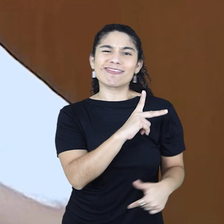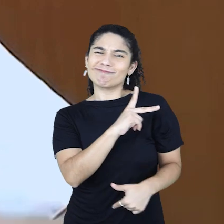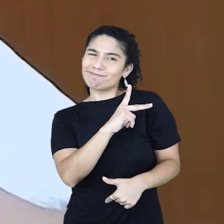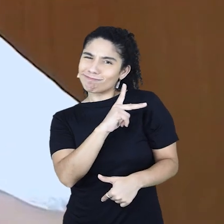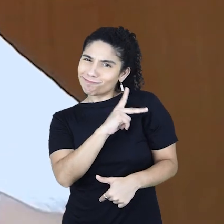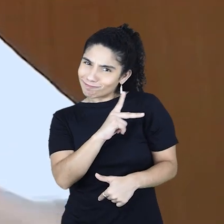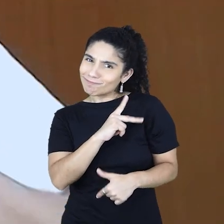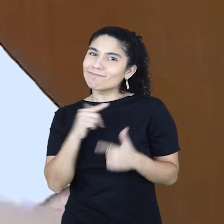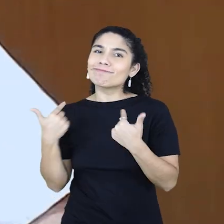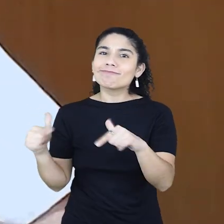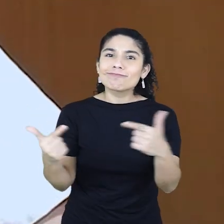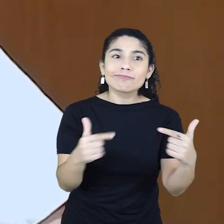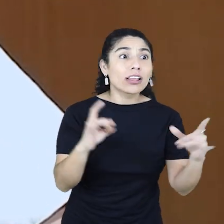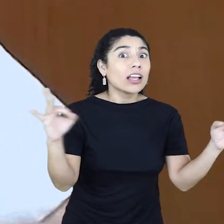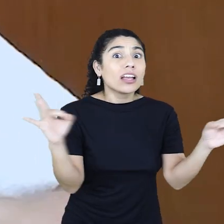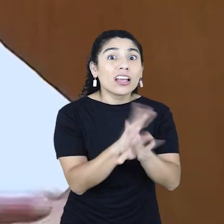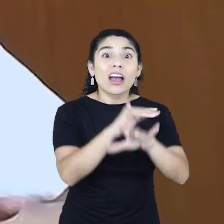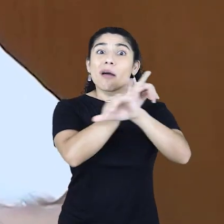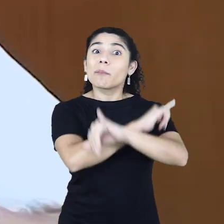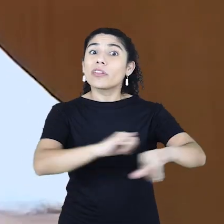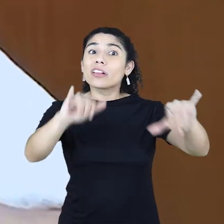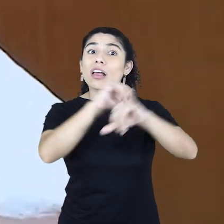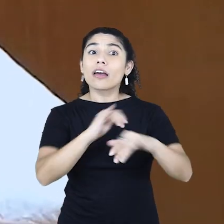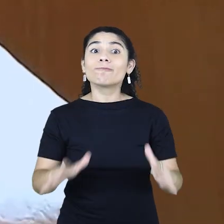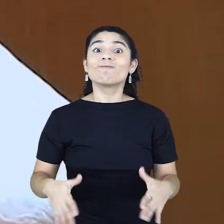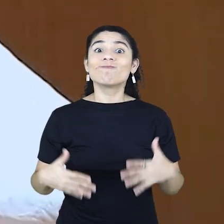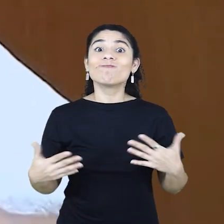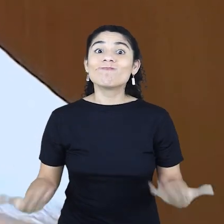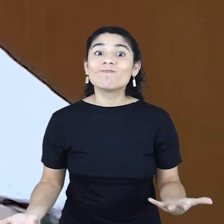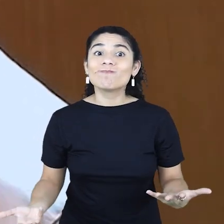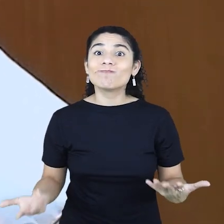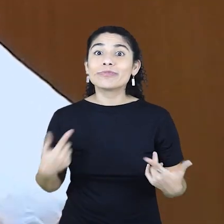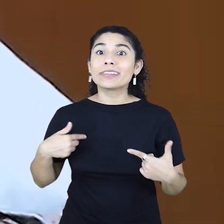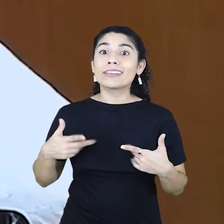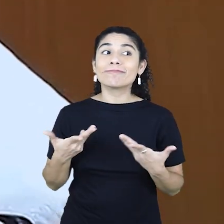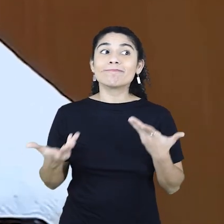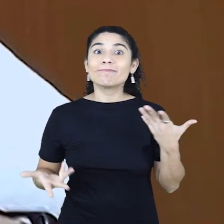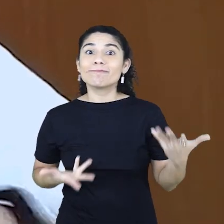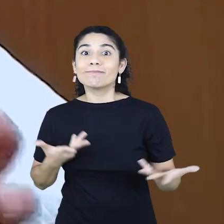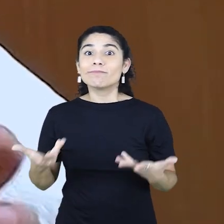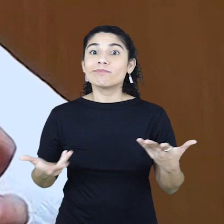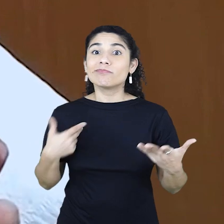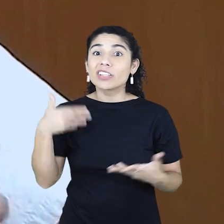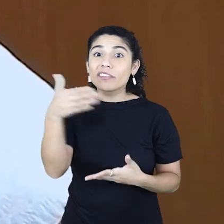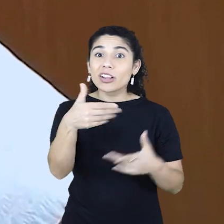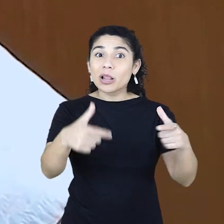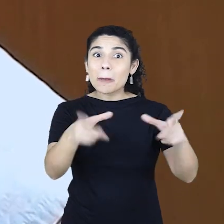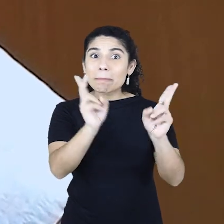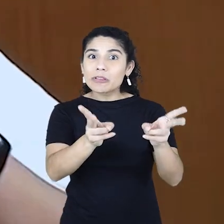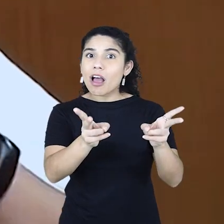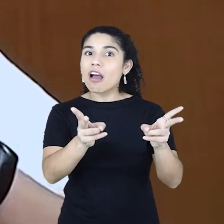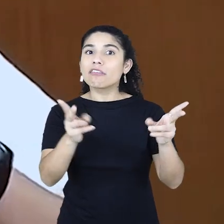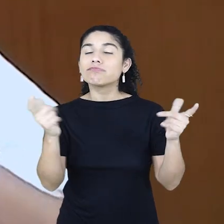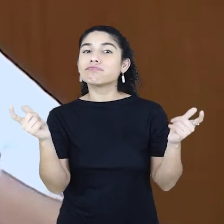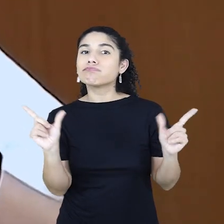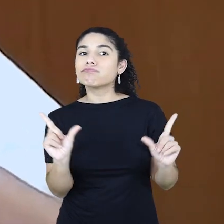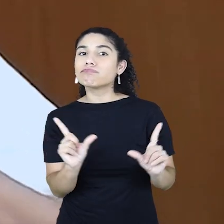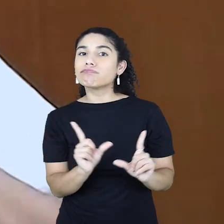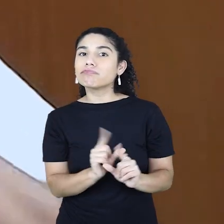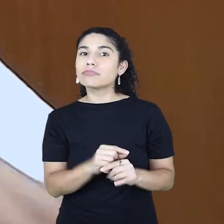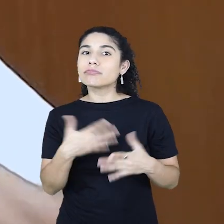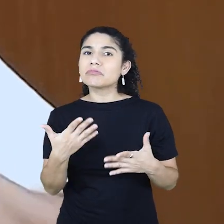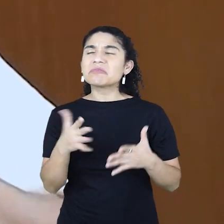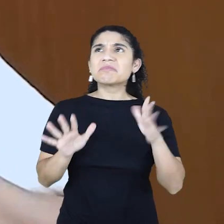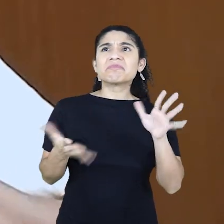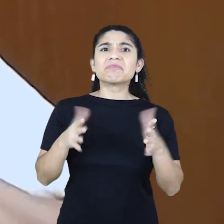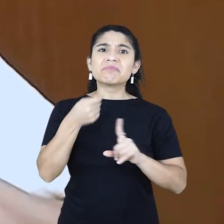tal. Só que ali, acabou a campanha, a gente acabava que não frequentava os mesmos espaços. Novembro,